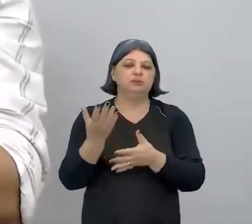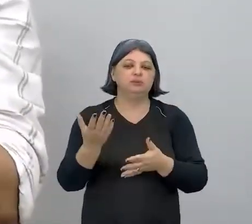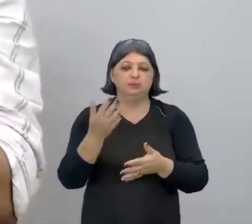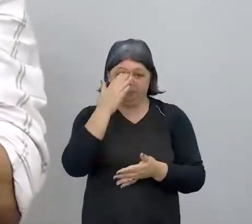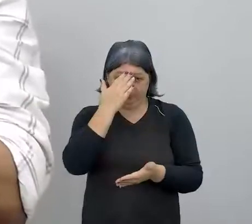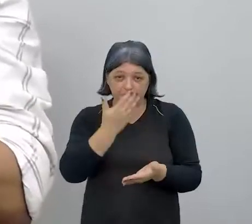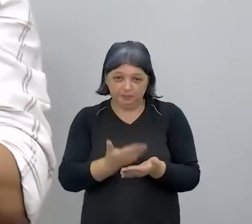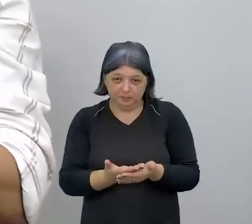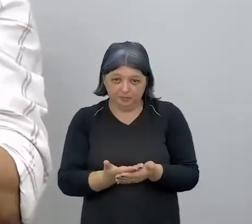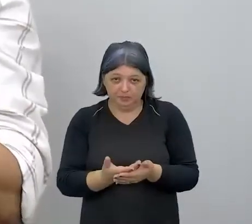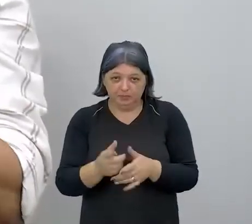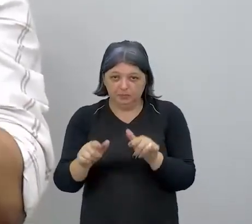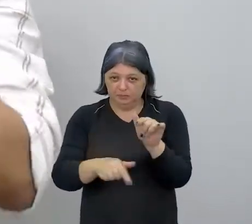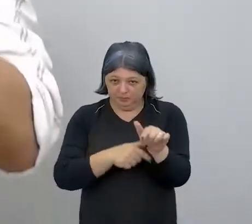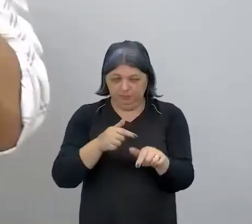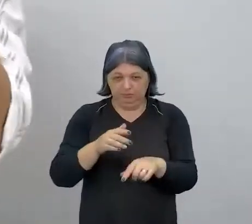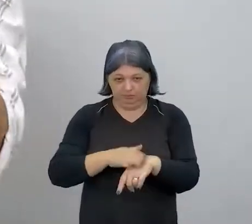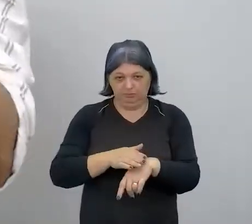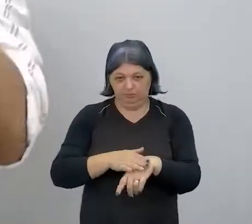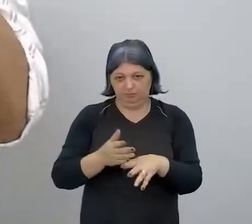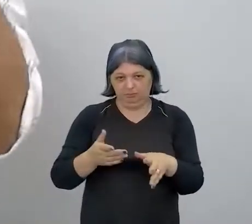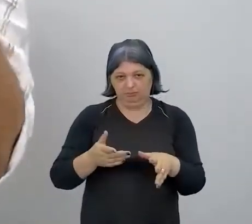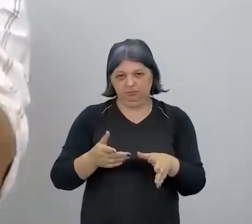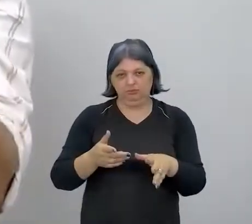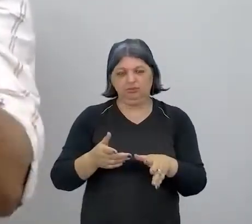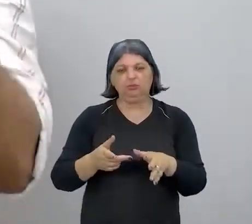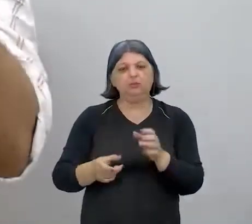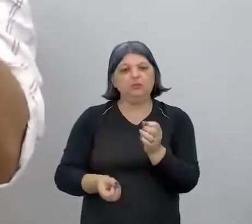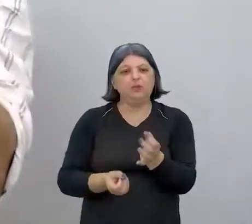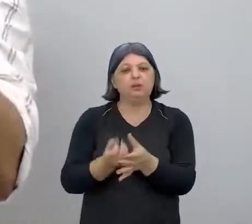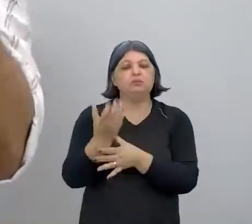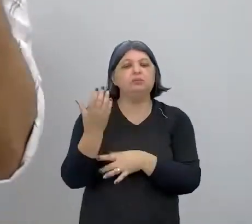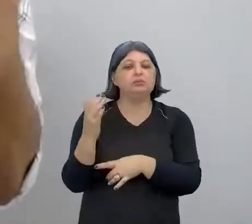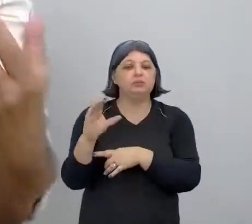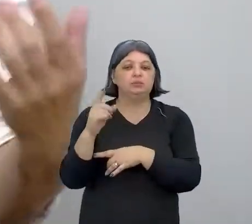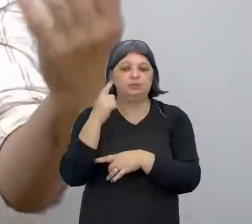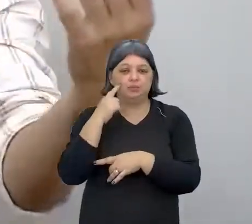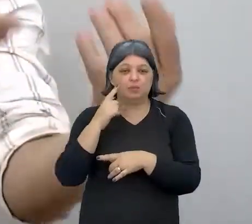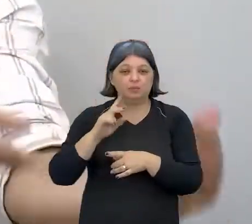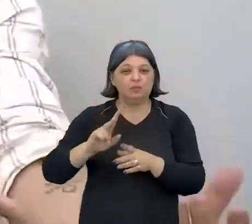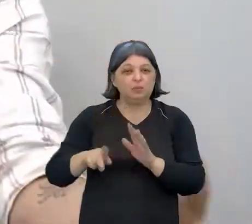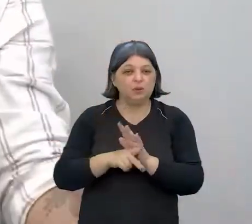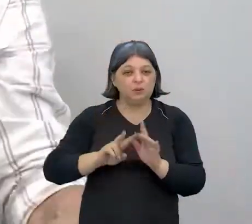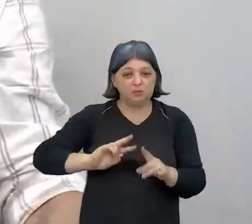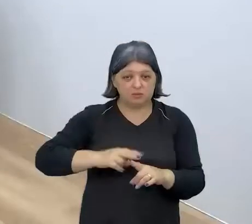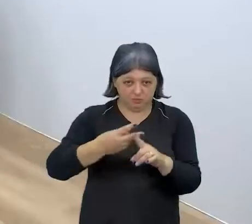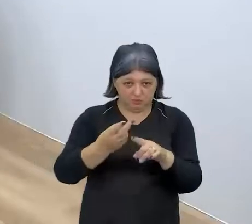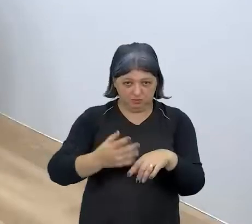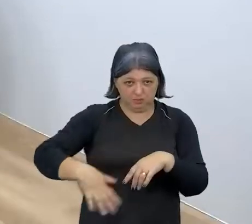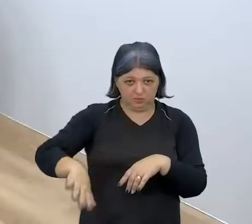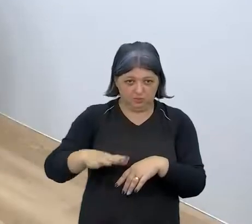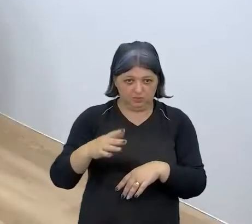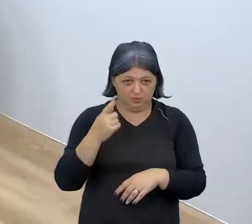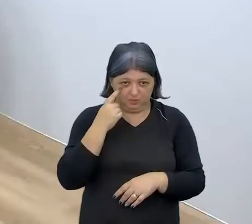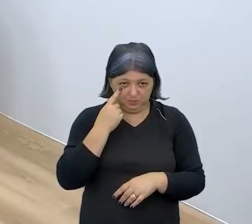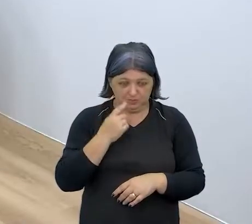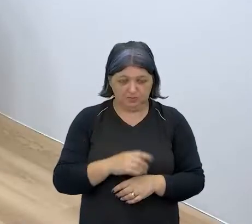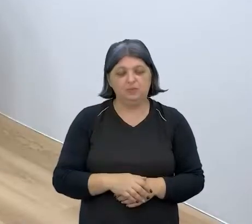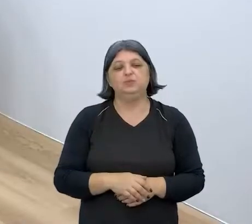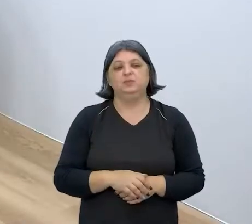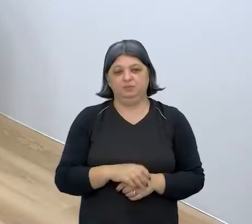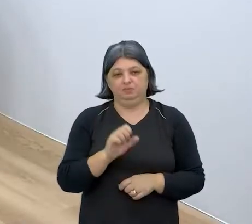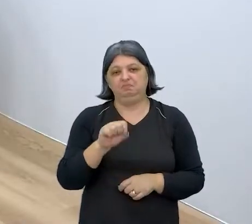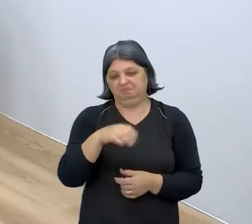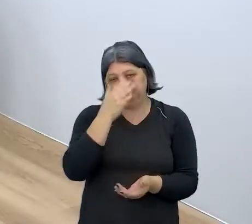Tchau. para o canal, montando, criando esse canal, é uma inovação para o seu setor? Ah, acredito que sim.